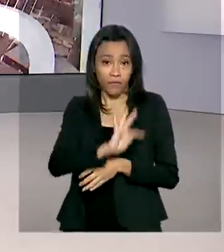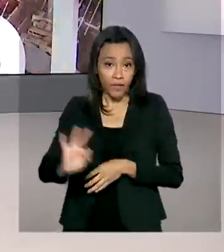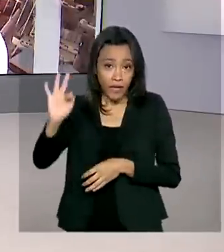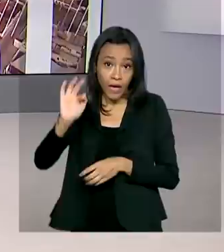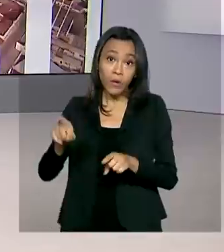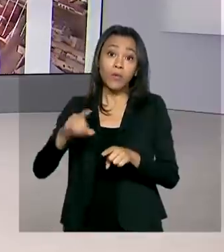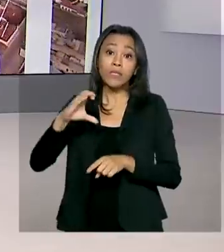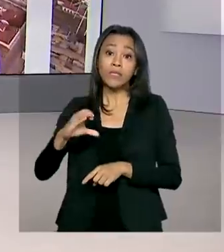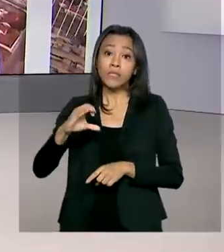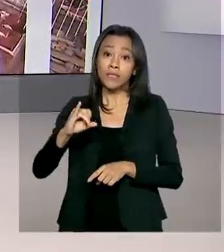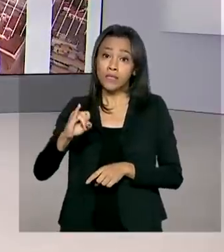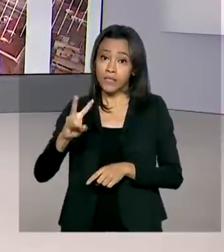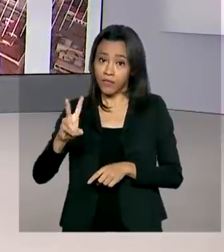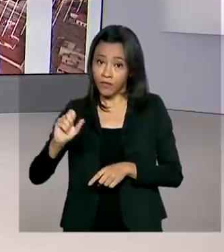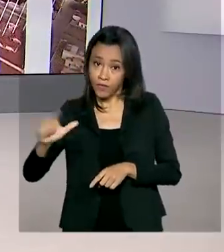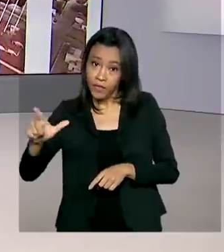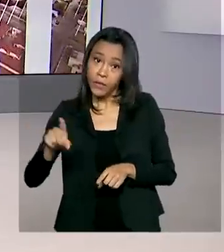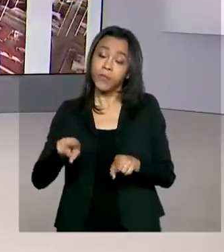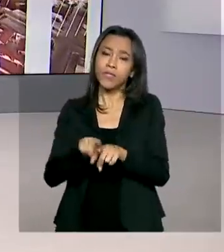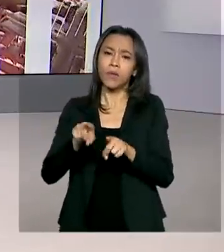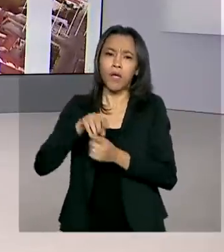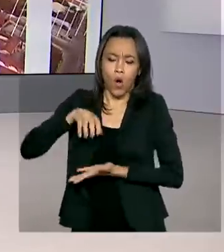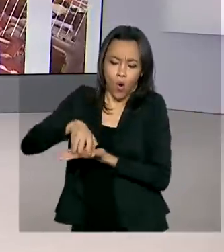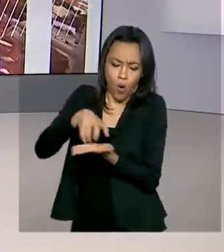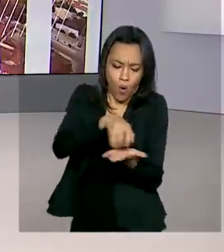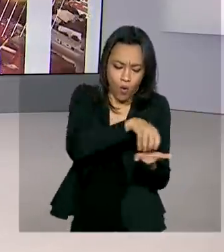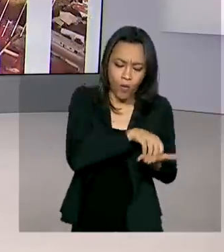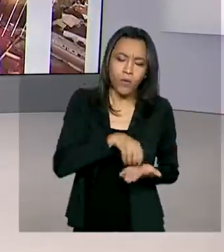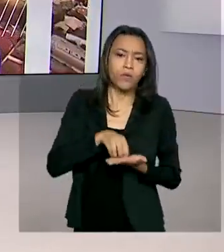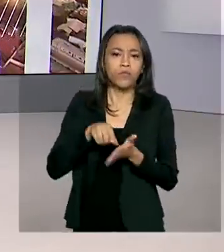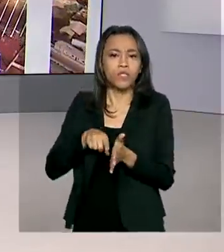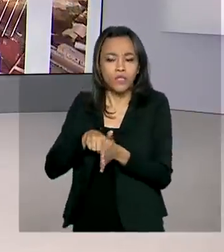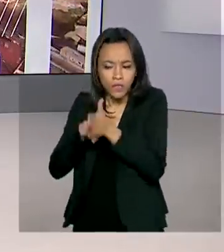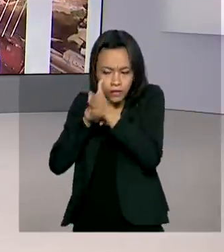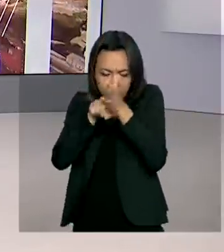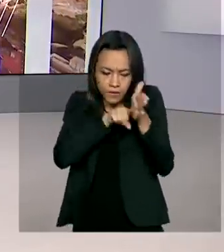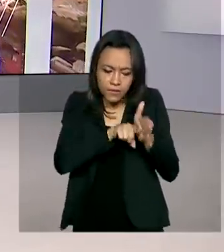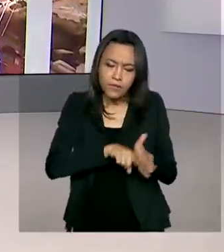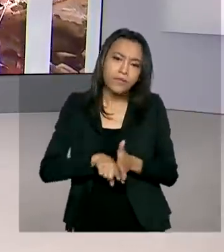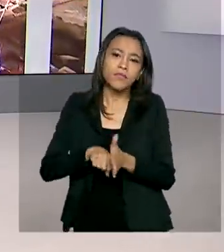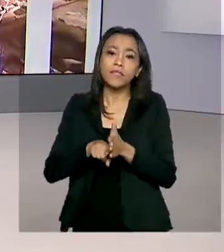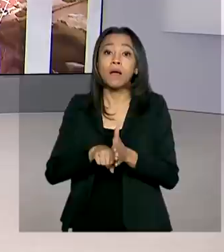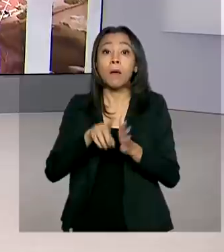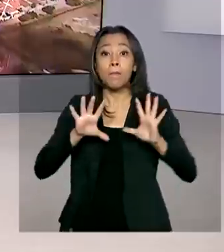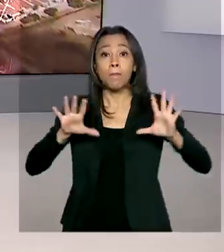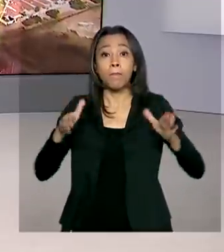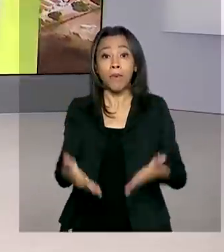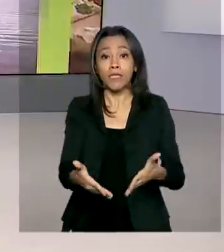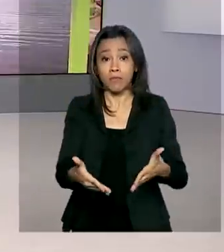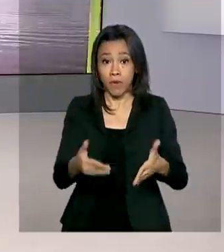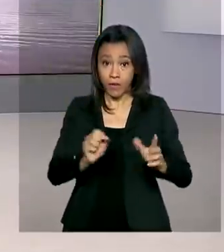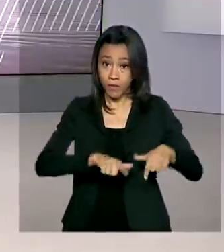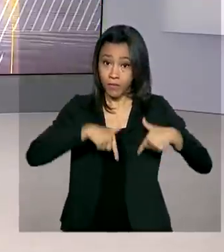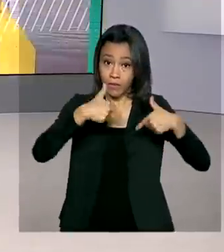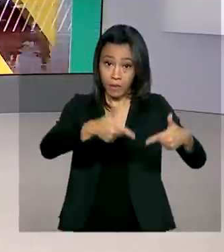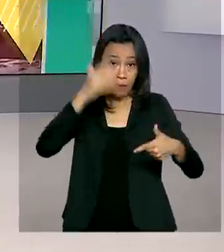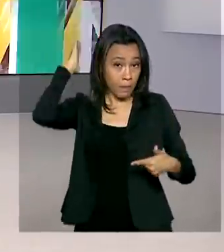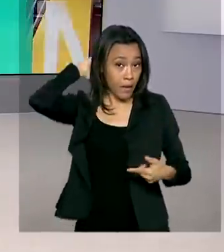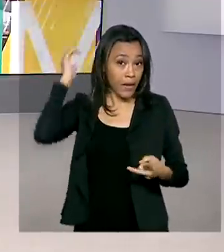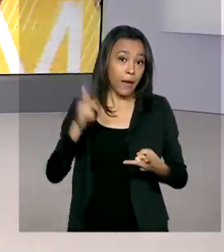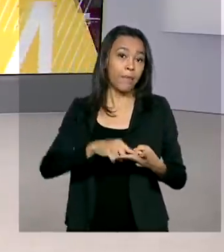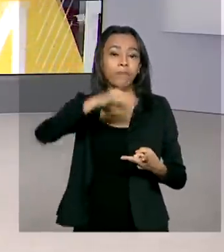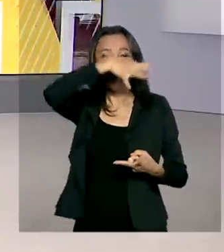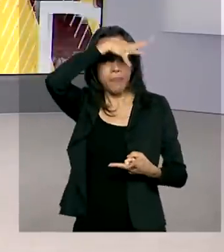militares, além de fiscais e órgãos ambientais, participaram de operações em três estados, Pará, Mato